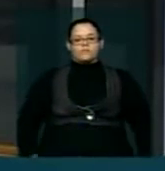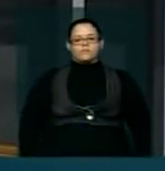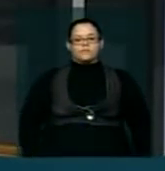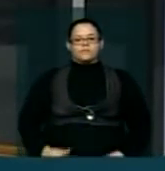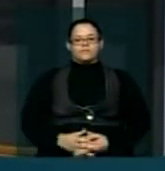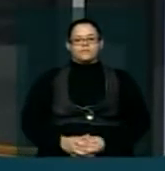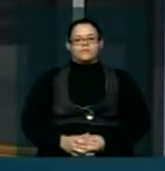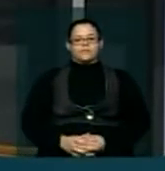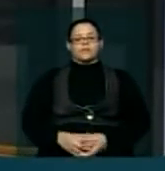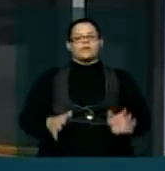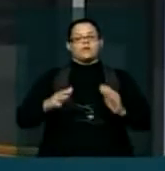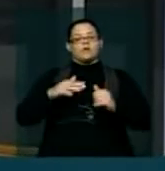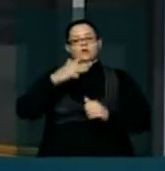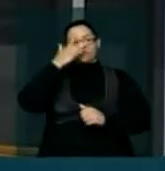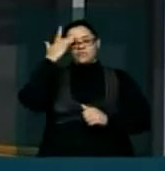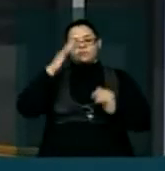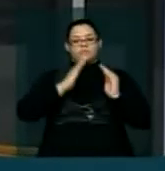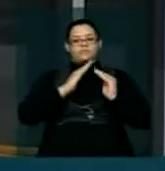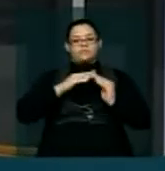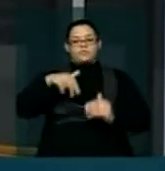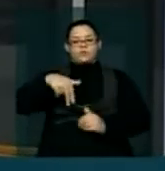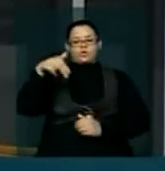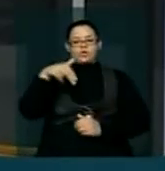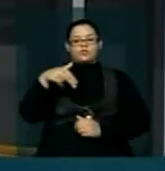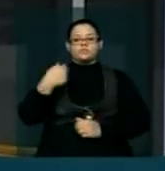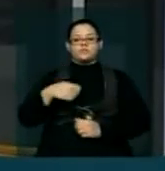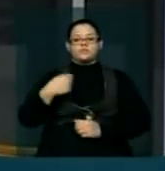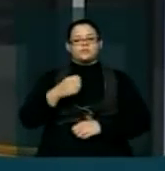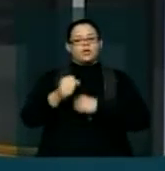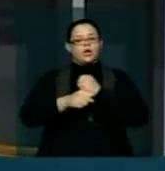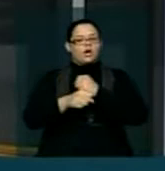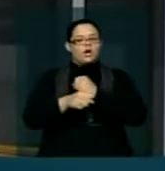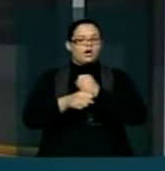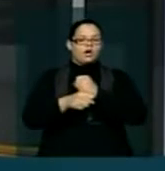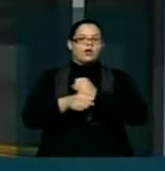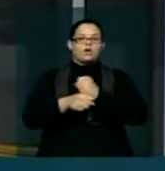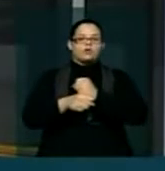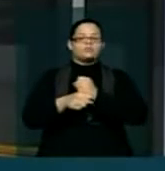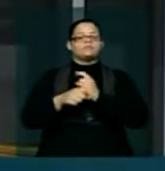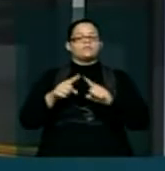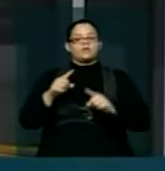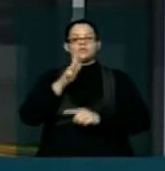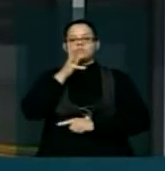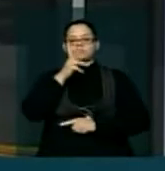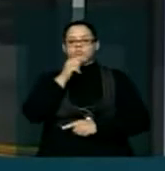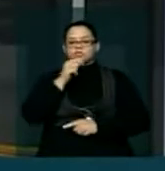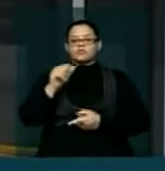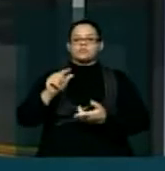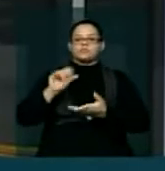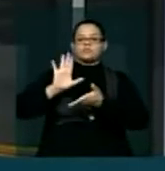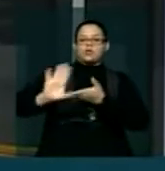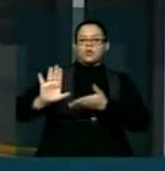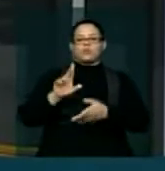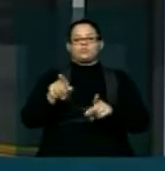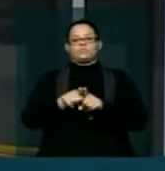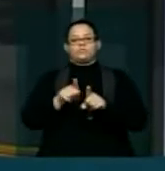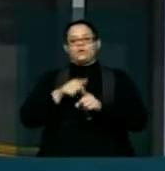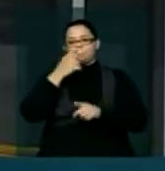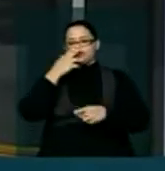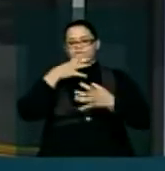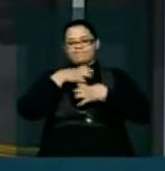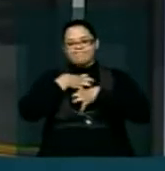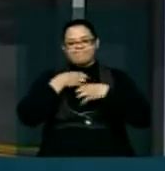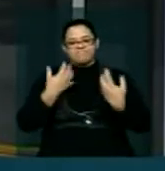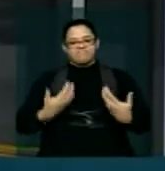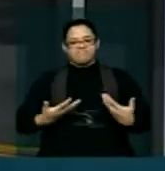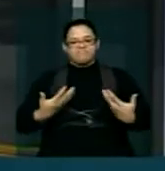observado, o nordestino vai conviver em anos futuros, não só com a seca, mas com o atraso no repasso dos recursos que tanto desestímulo traz a